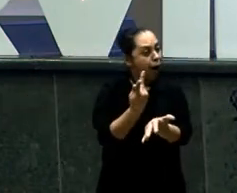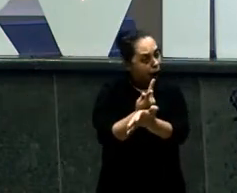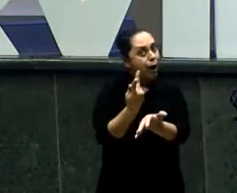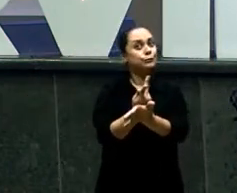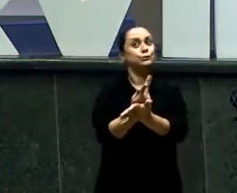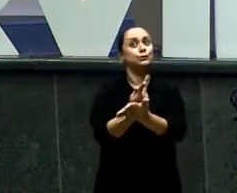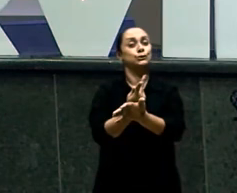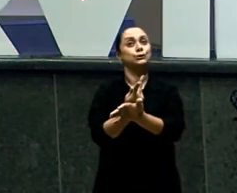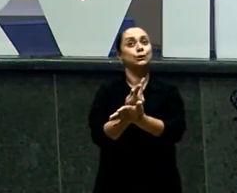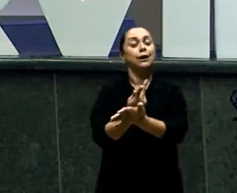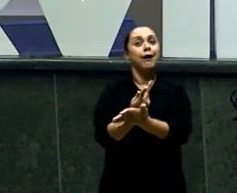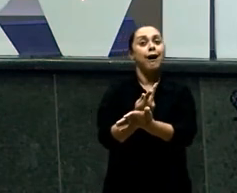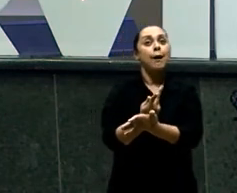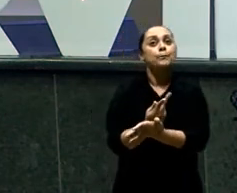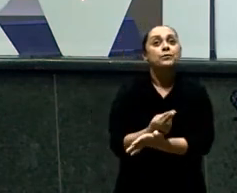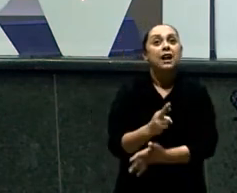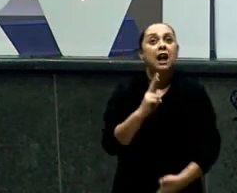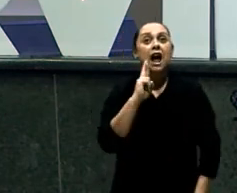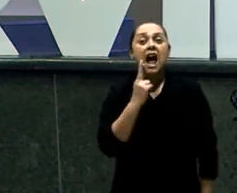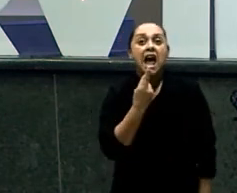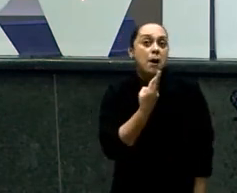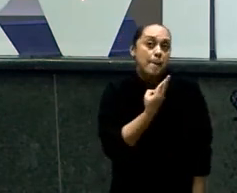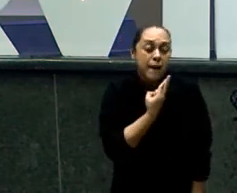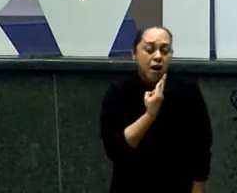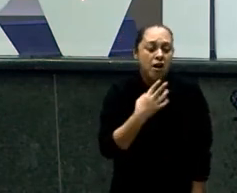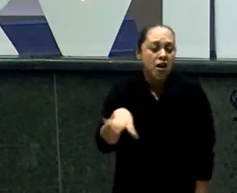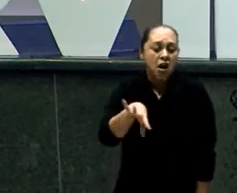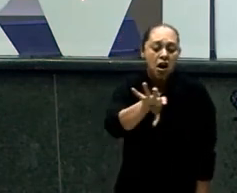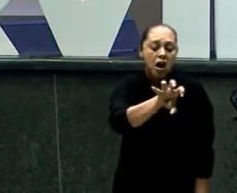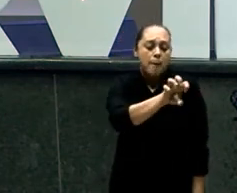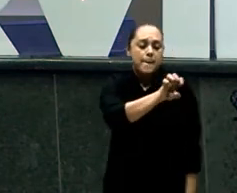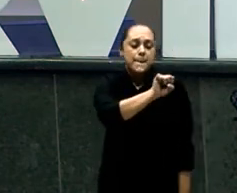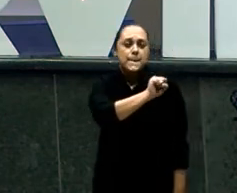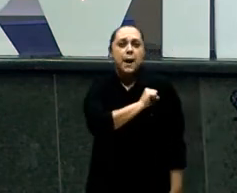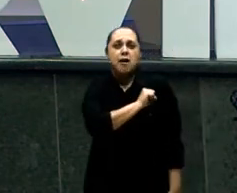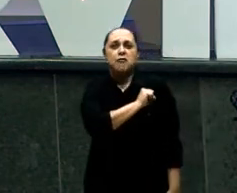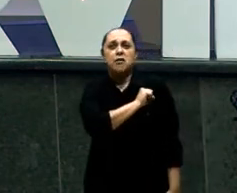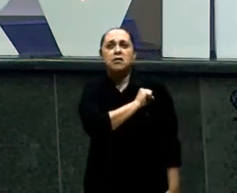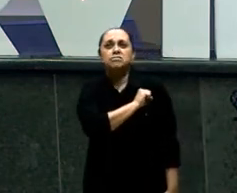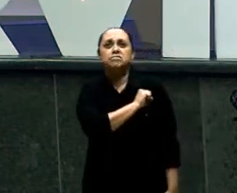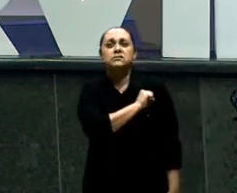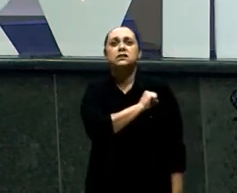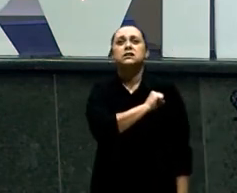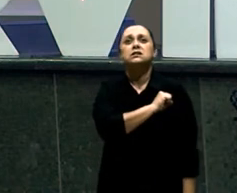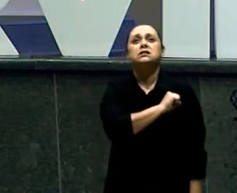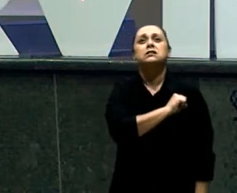A Rebeca Ela não fala Porque ela ama a Jacó O texto só diz assim E amava Rebeca A